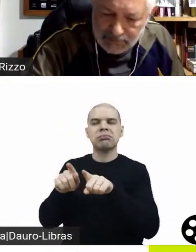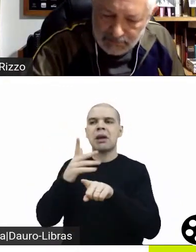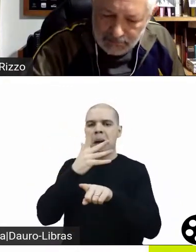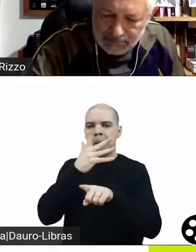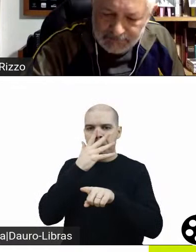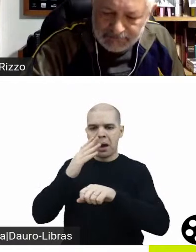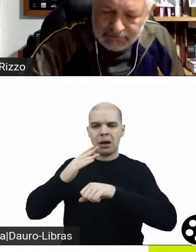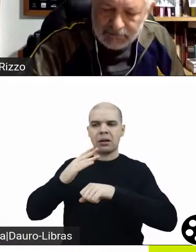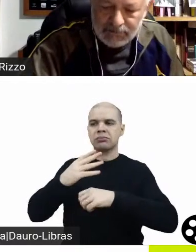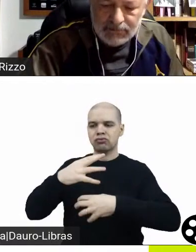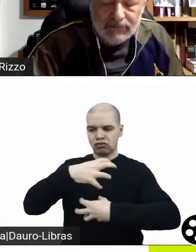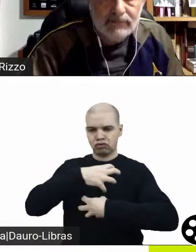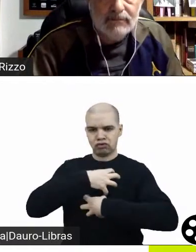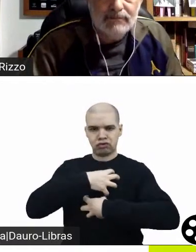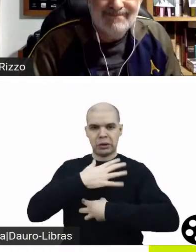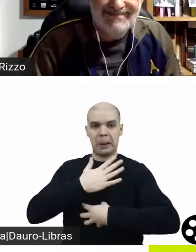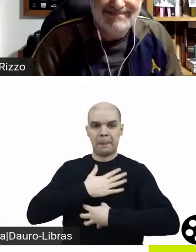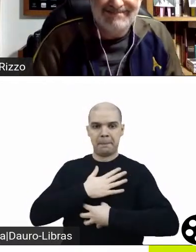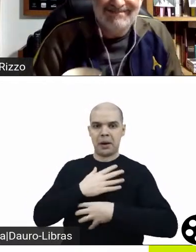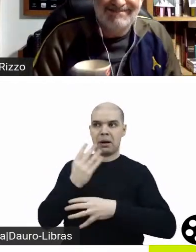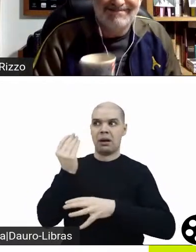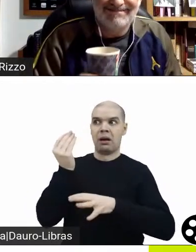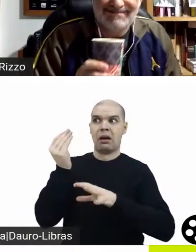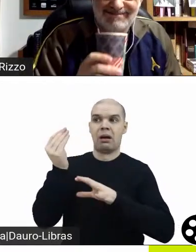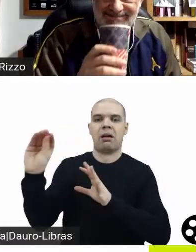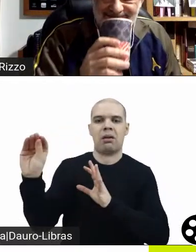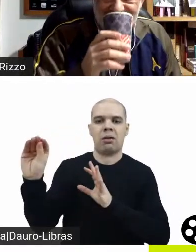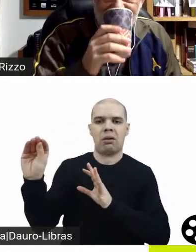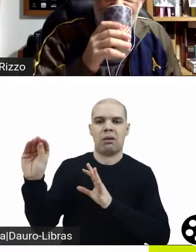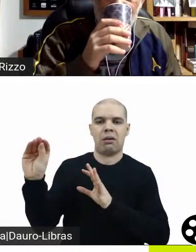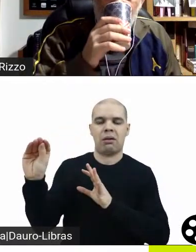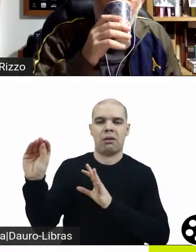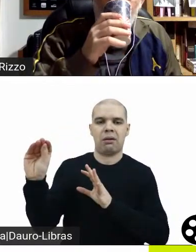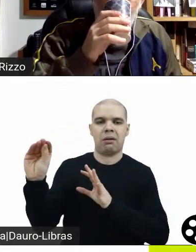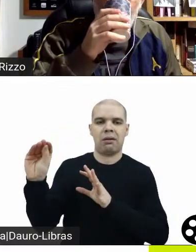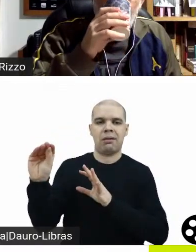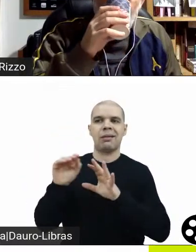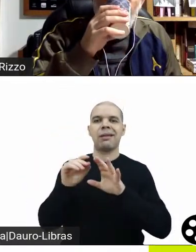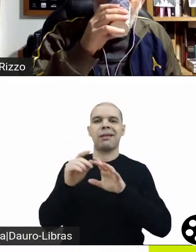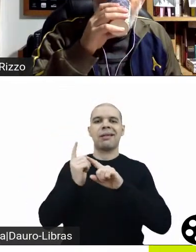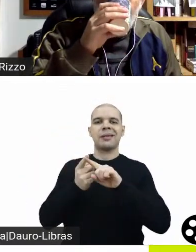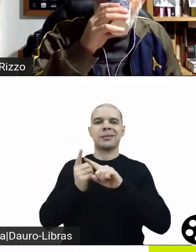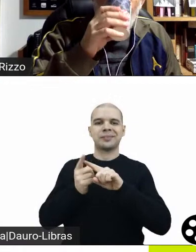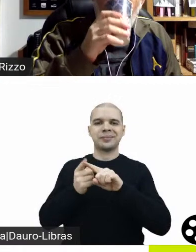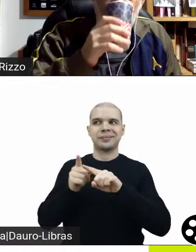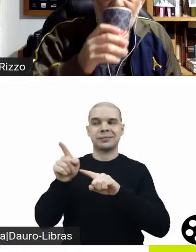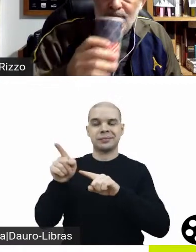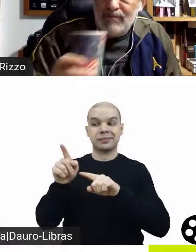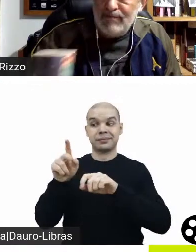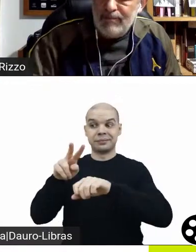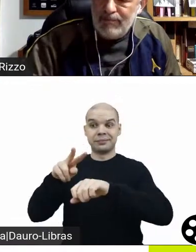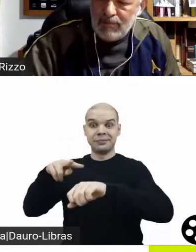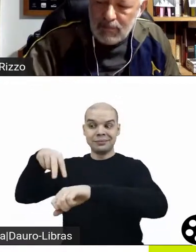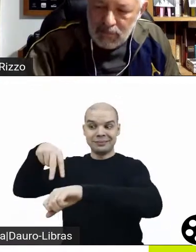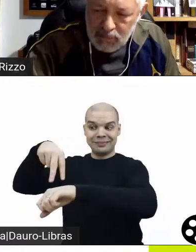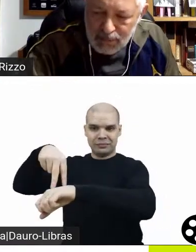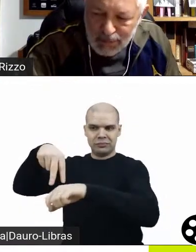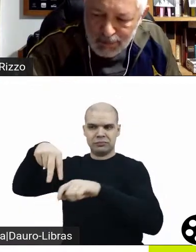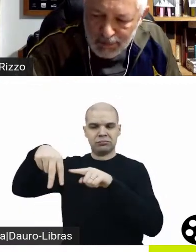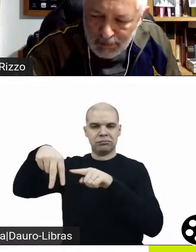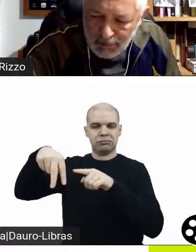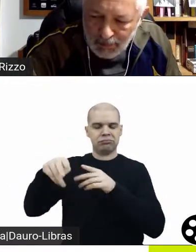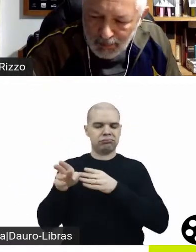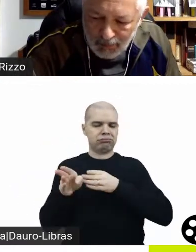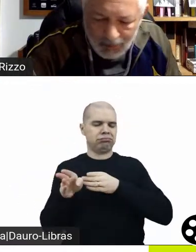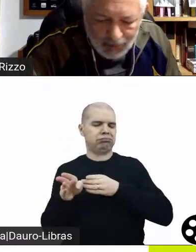personagens com desvios de caráter produzidos pelo meio. Então, nos dois primeiros filmes, aqui você